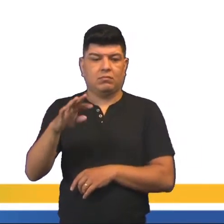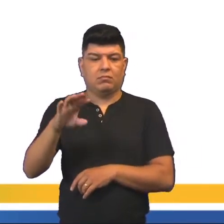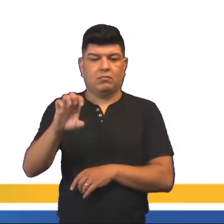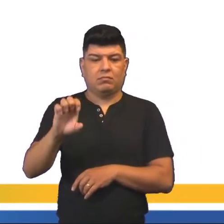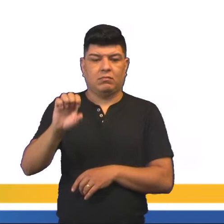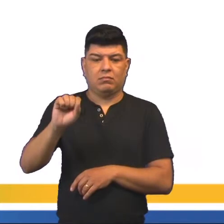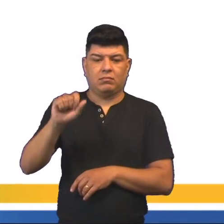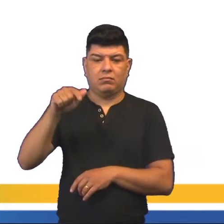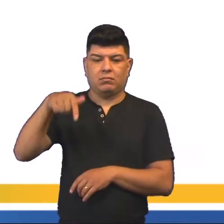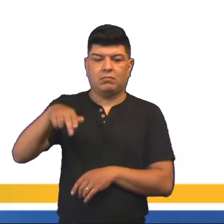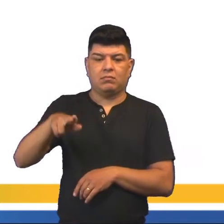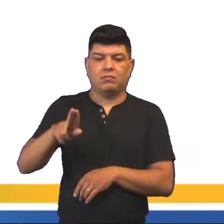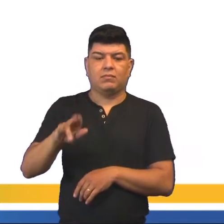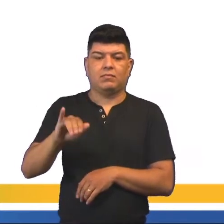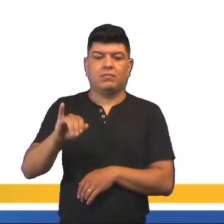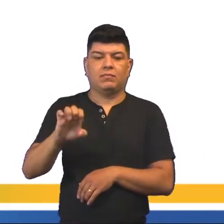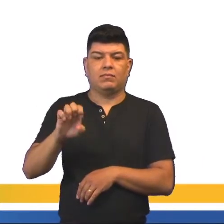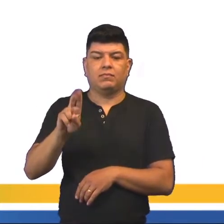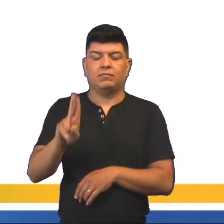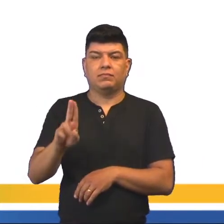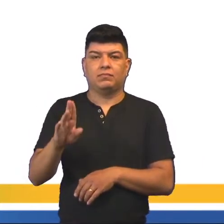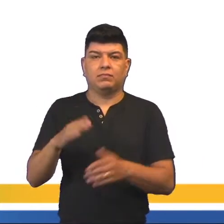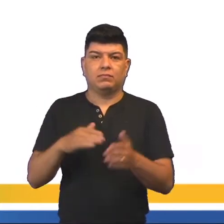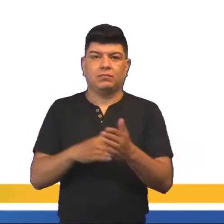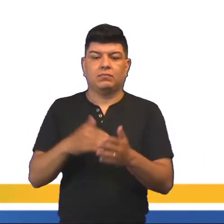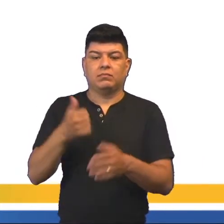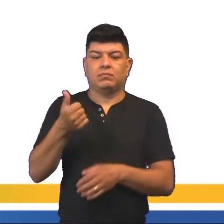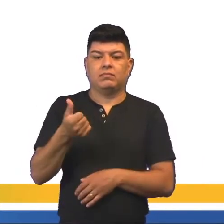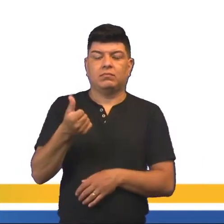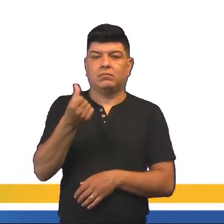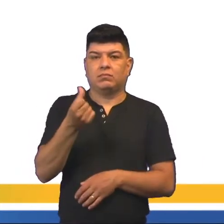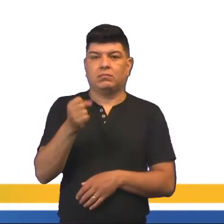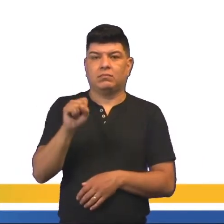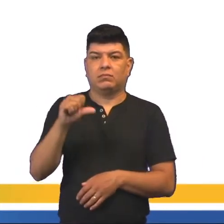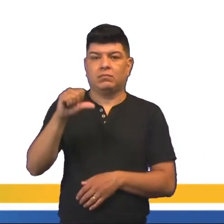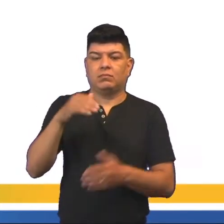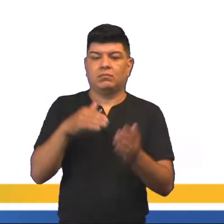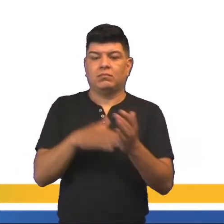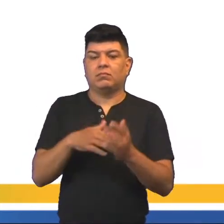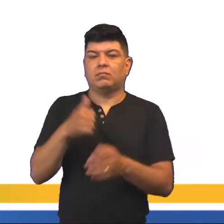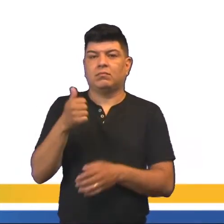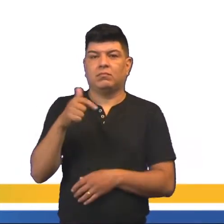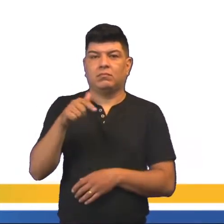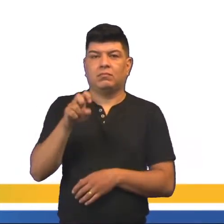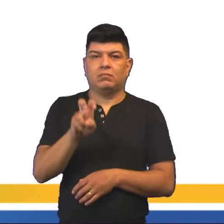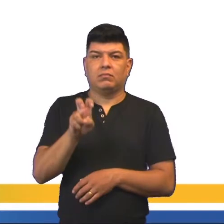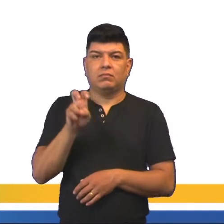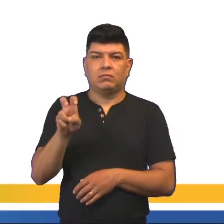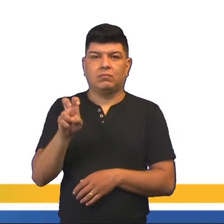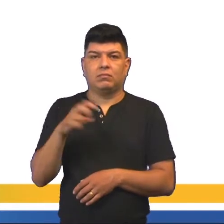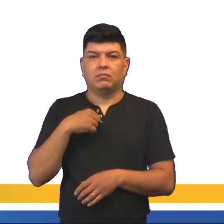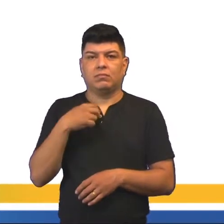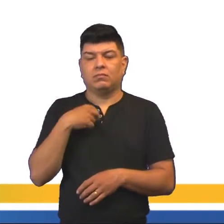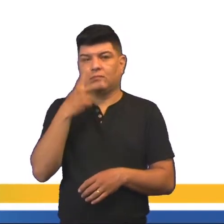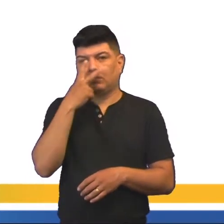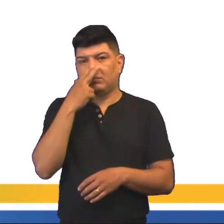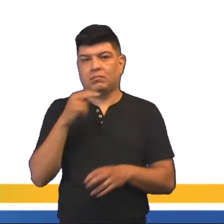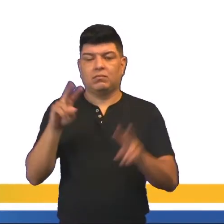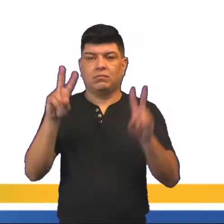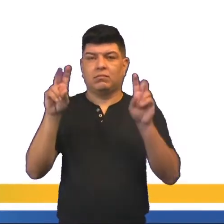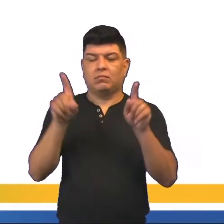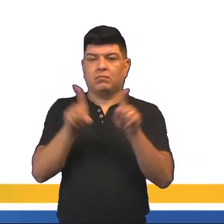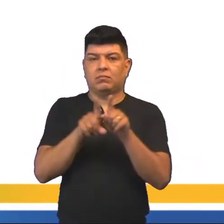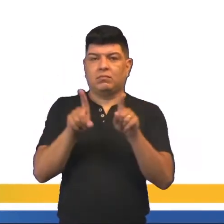1689 a 1755, faz uma crítica ao absolutismo e teoria da tripartição